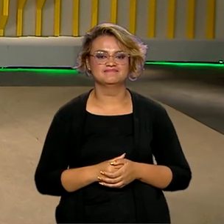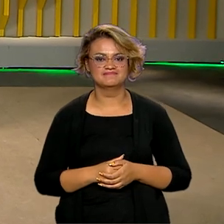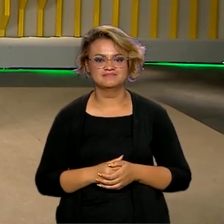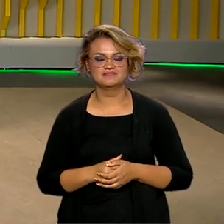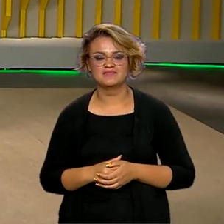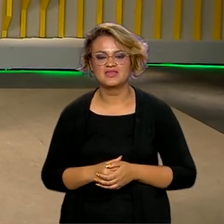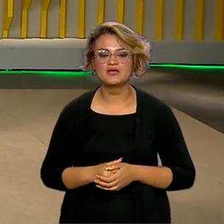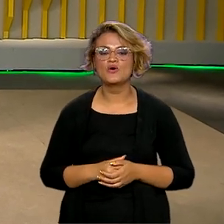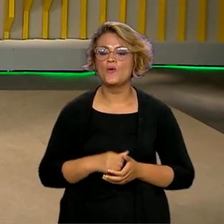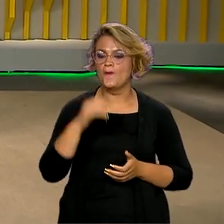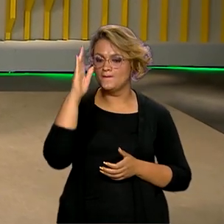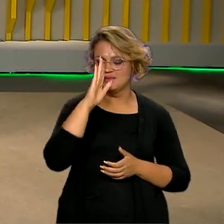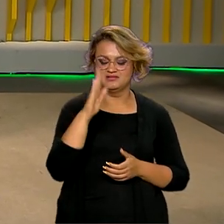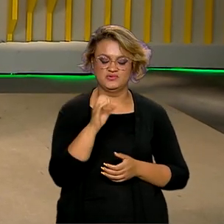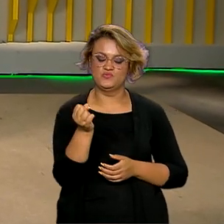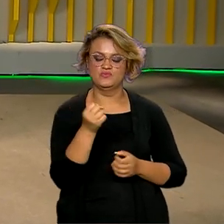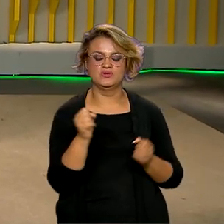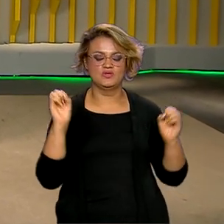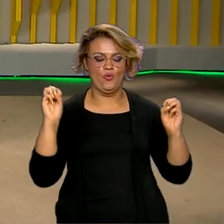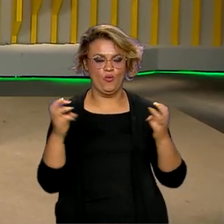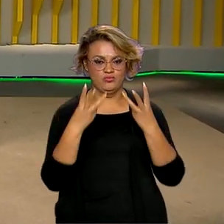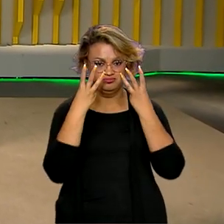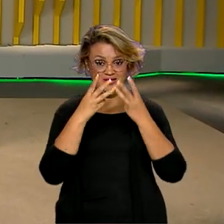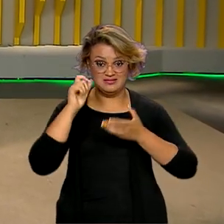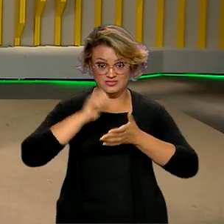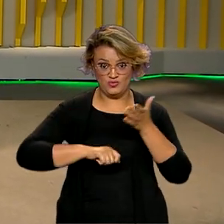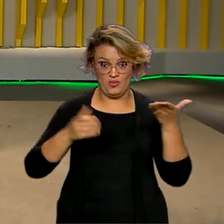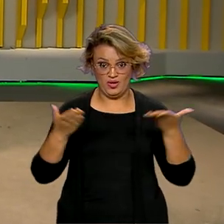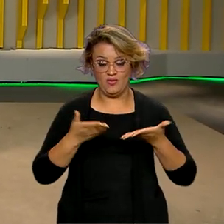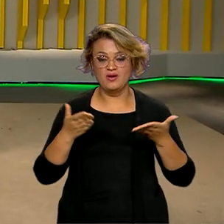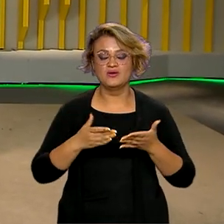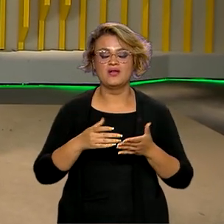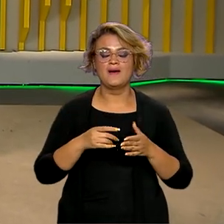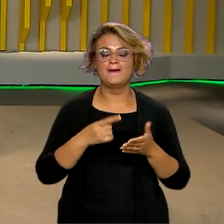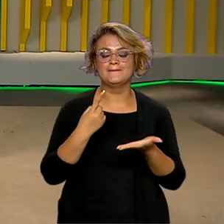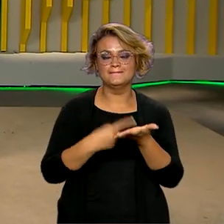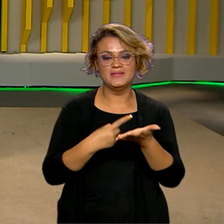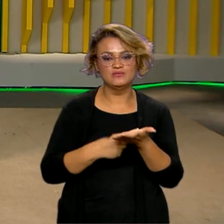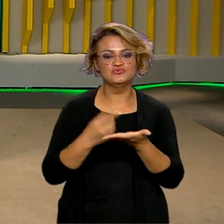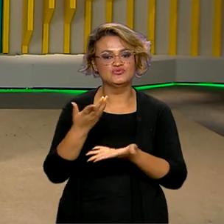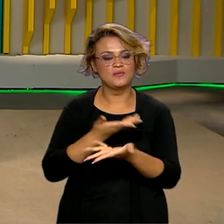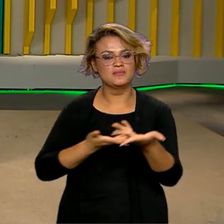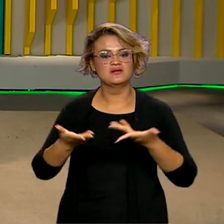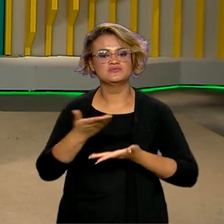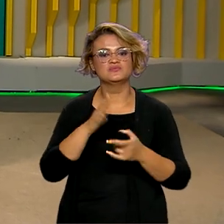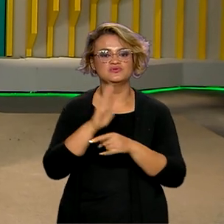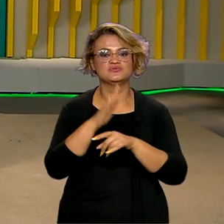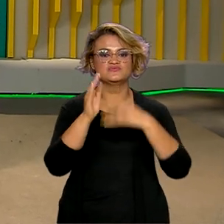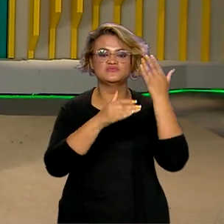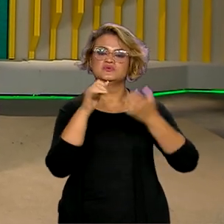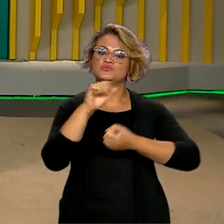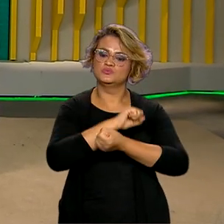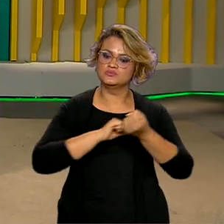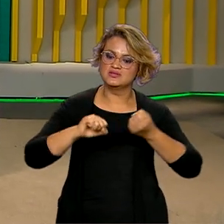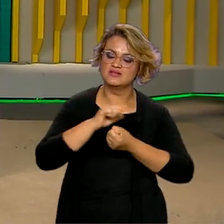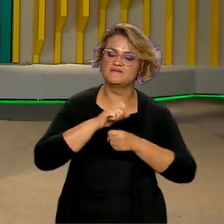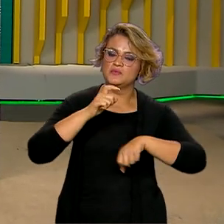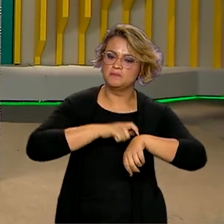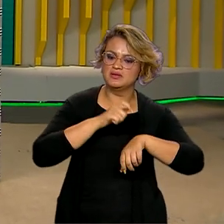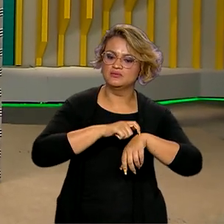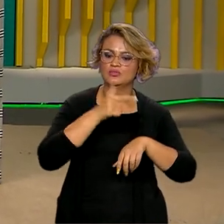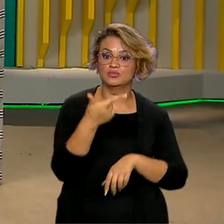O Brasil e a ONU assinaram nesta terça-feira o novo marco de cooperação de desenvolvimento sustentável para o período